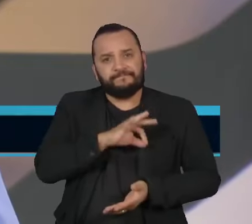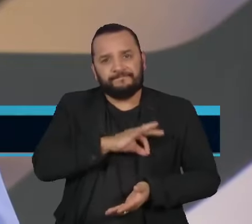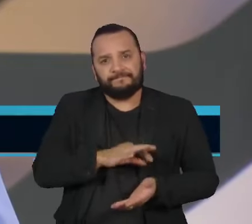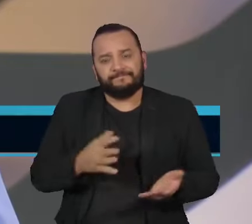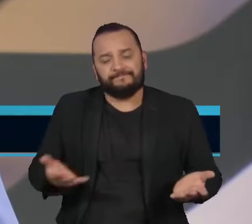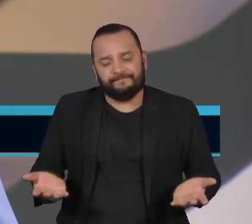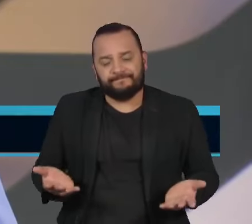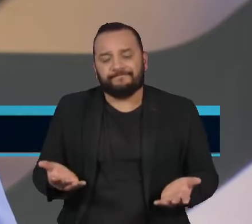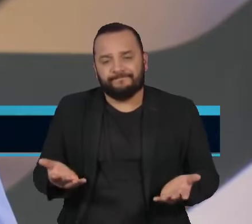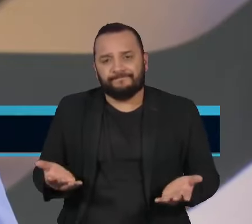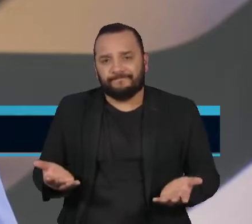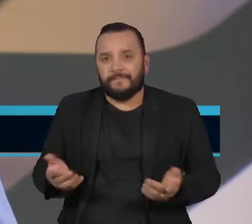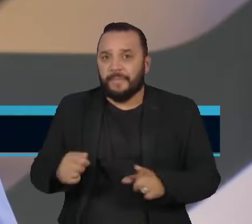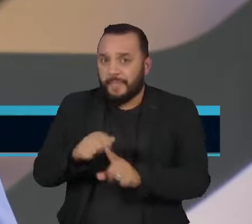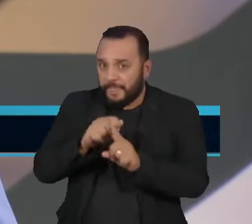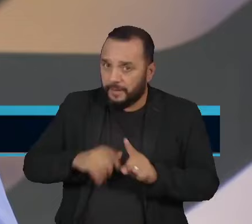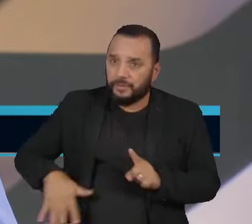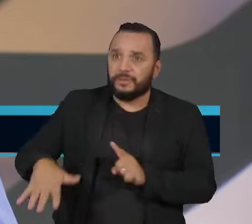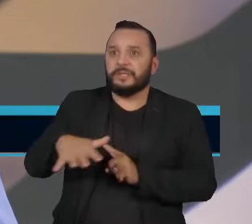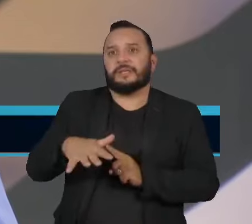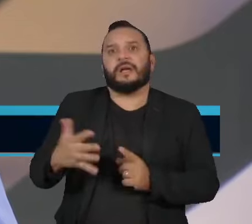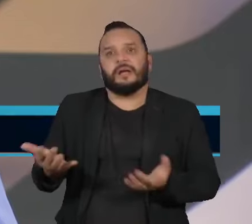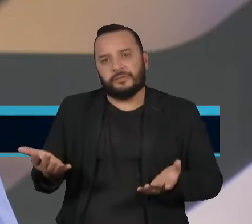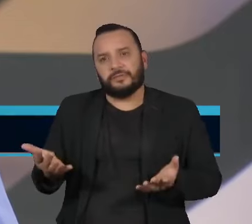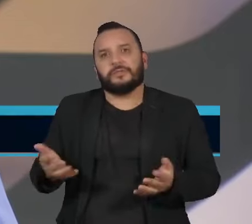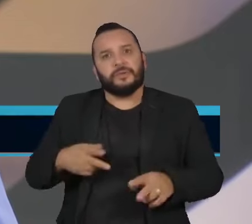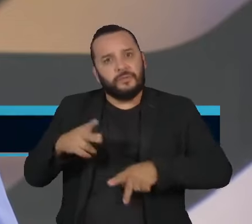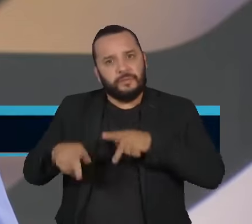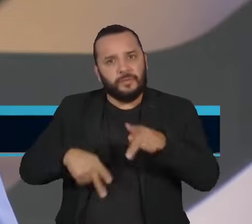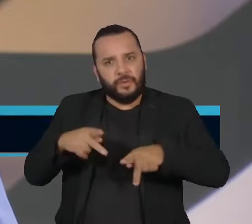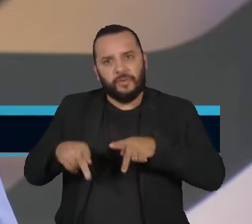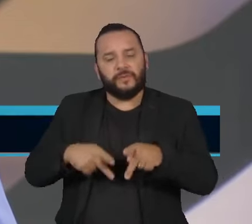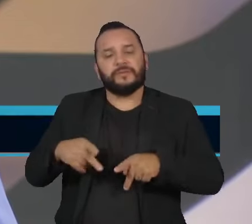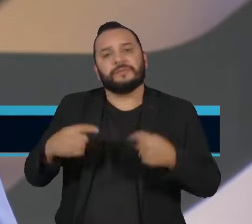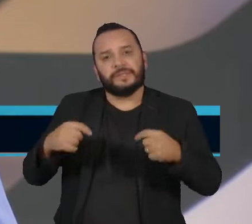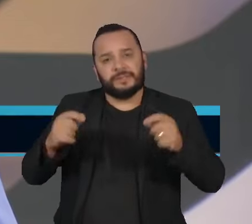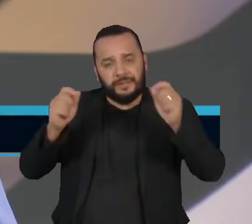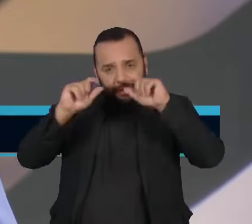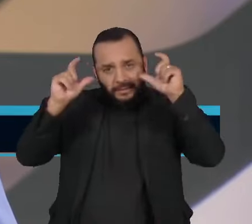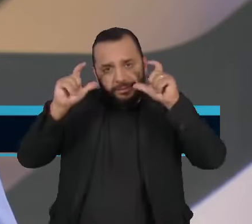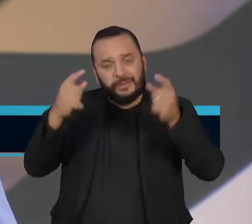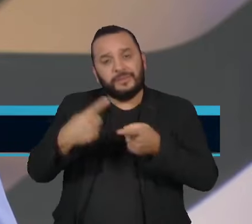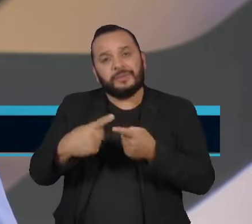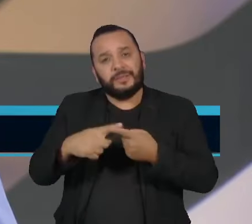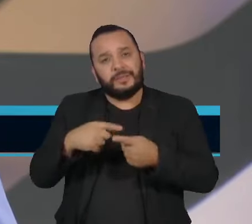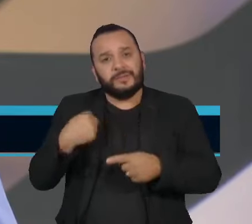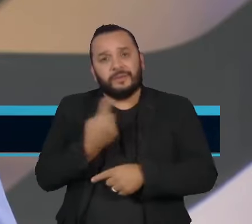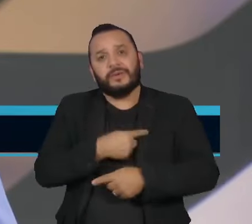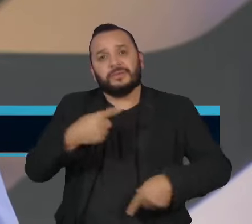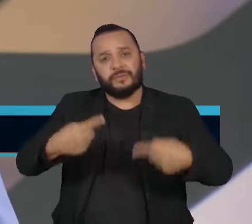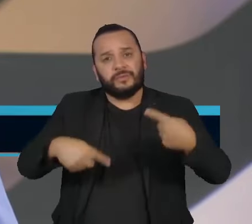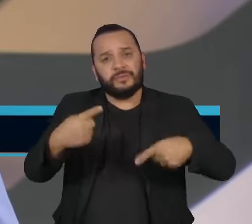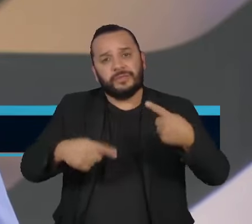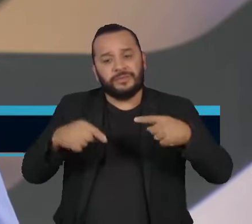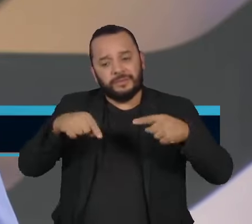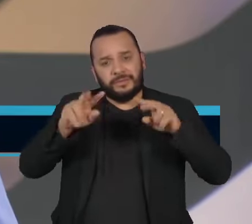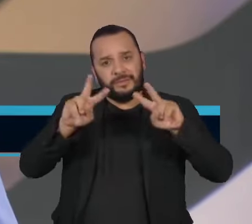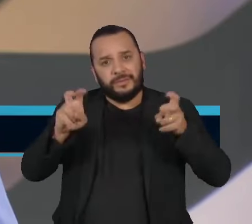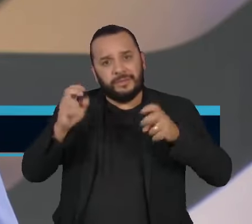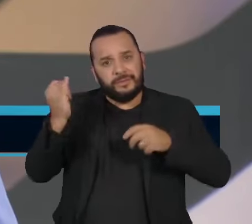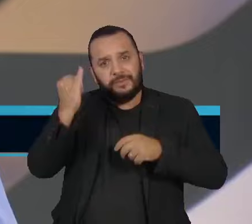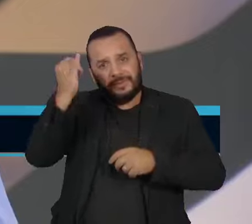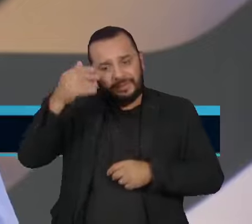É nossa sociedade, é nossa civilização que está em jogo quando a gente está discutindo um negócio tão importante quanto